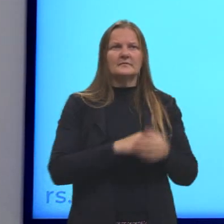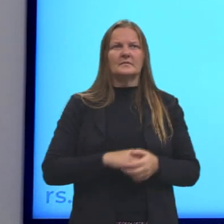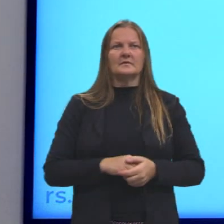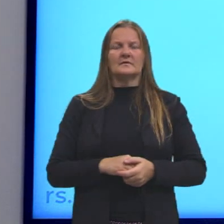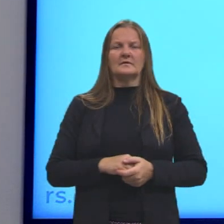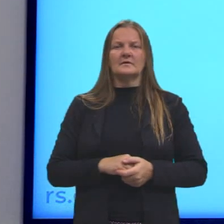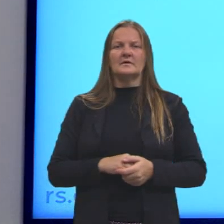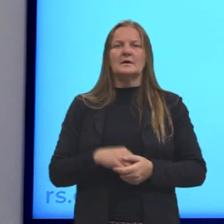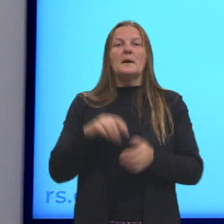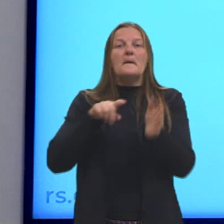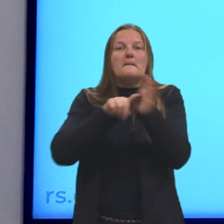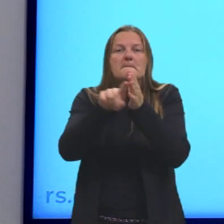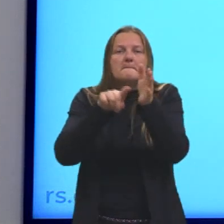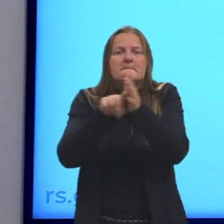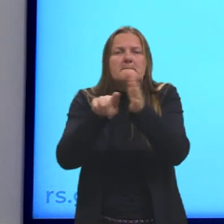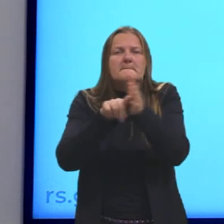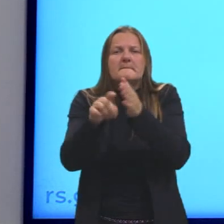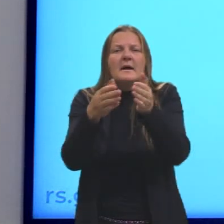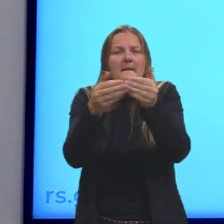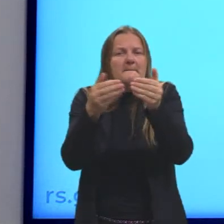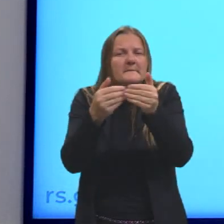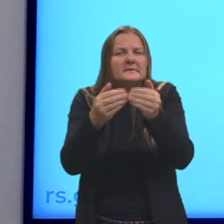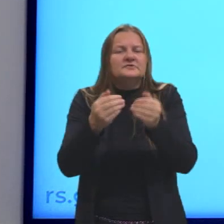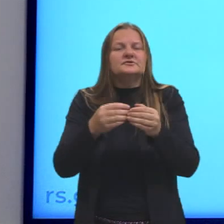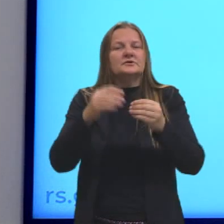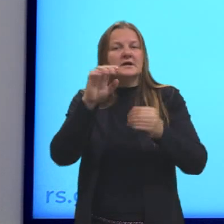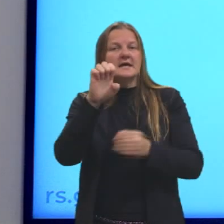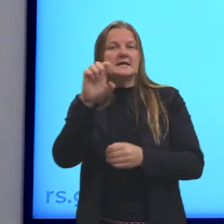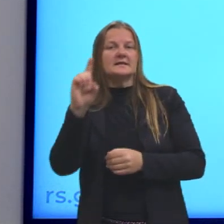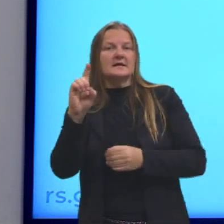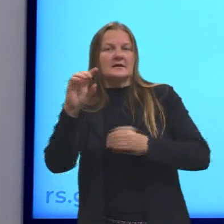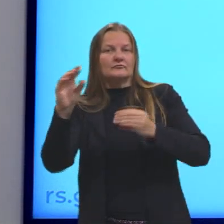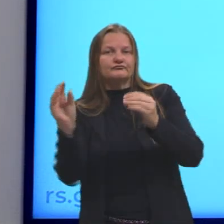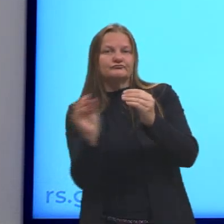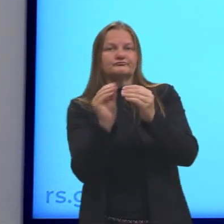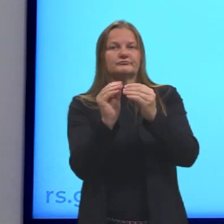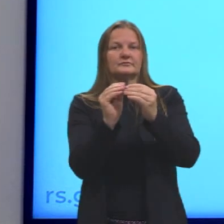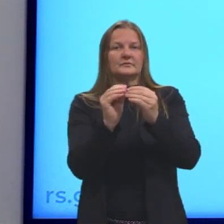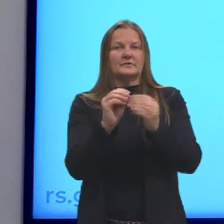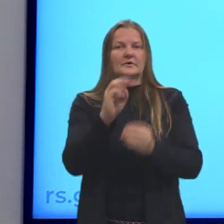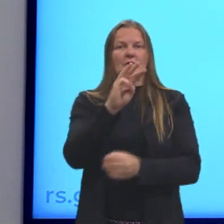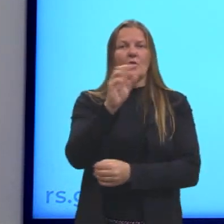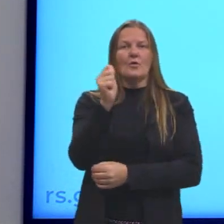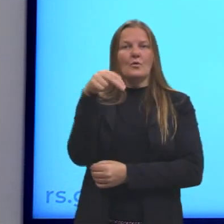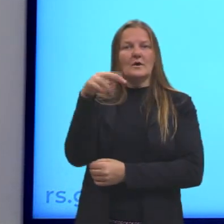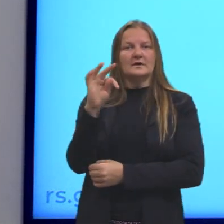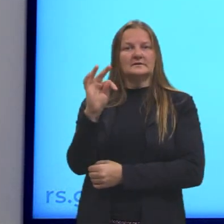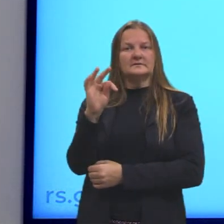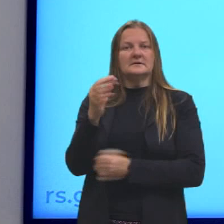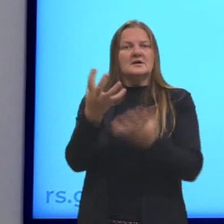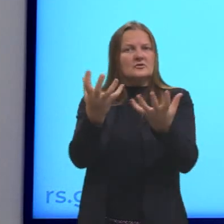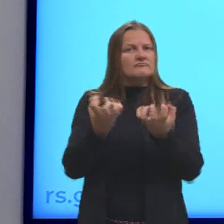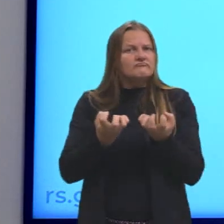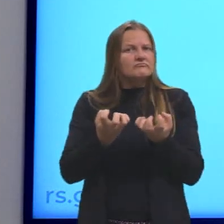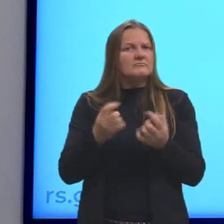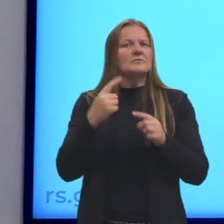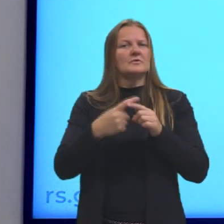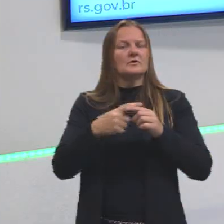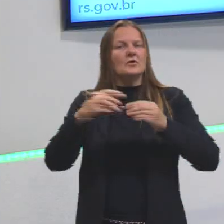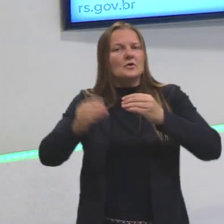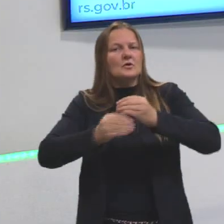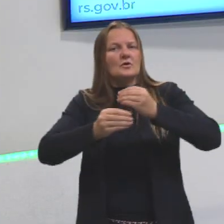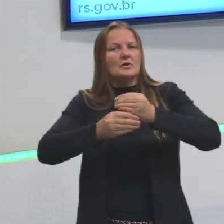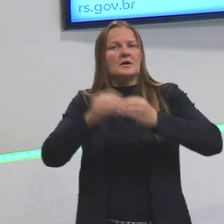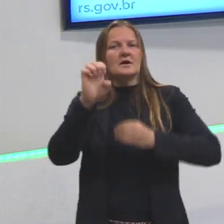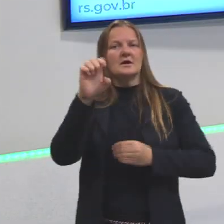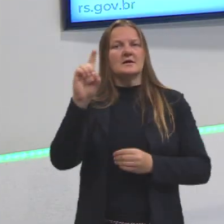que é o verbo perguntar, pedir. Acrescido do ed. O want, que é o verbo querer, acrescido do